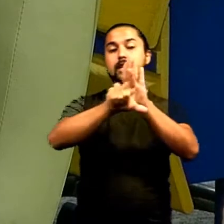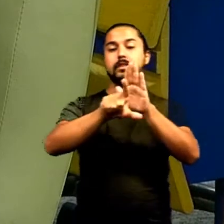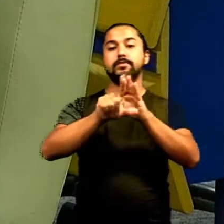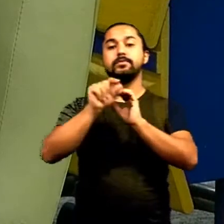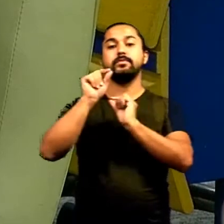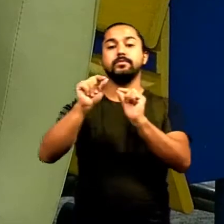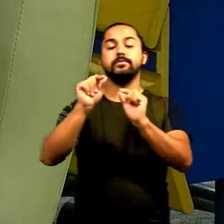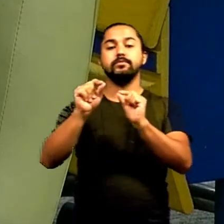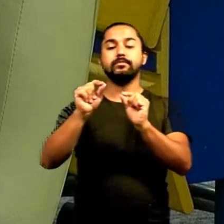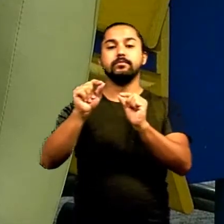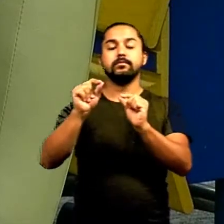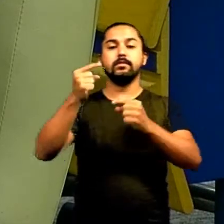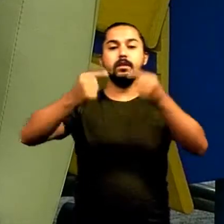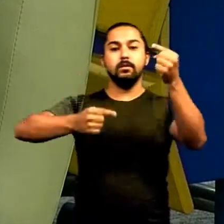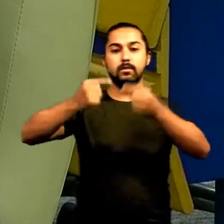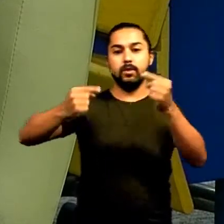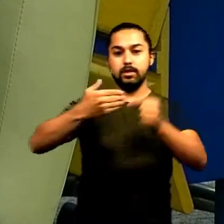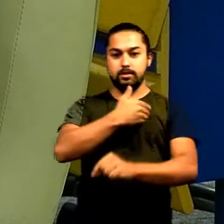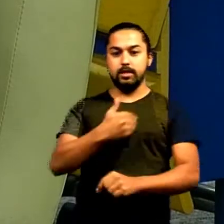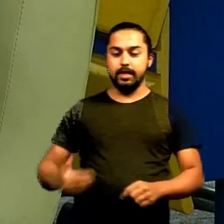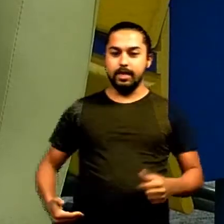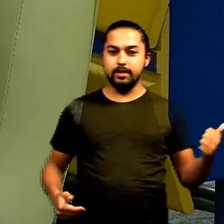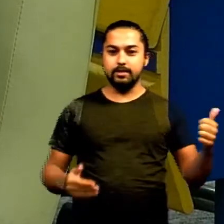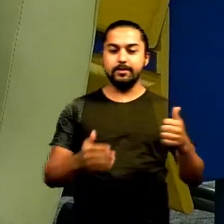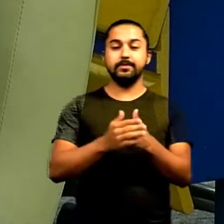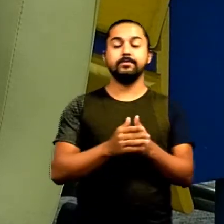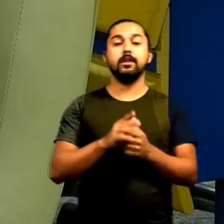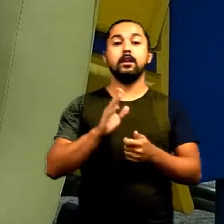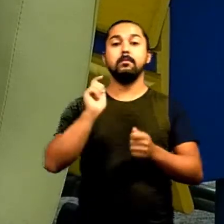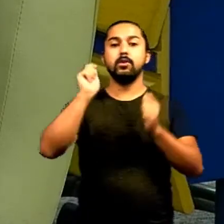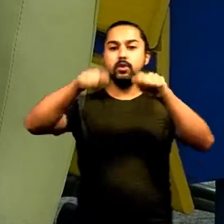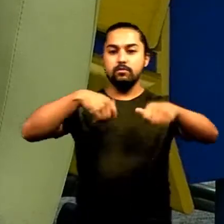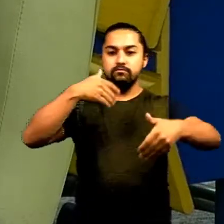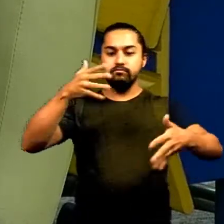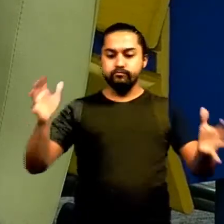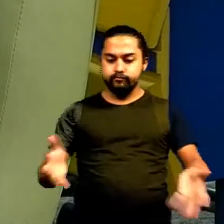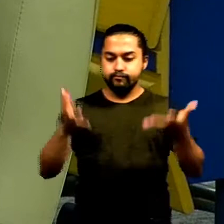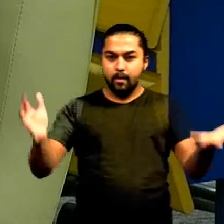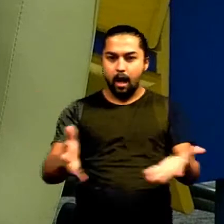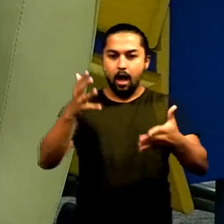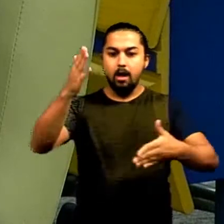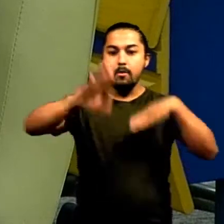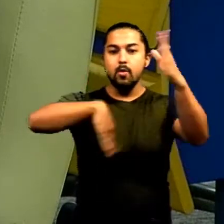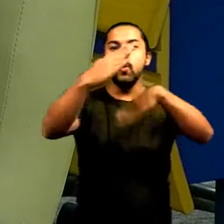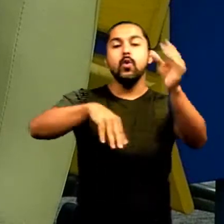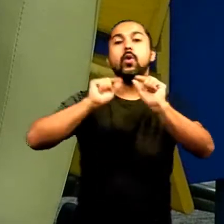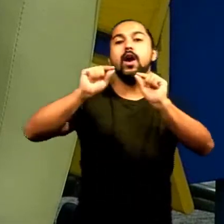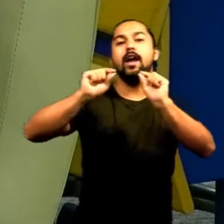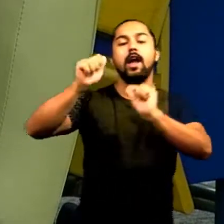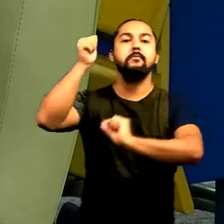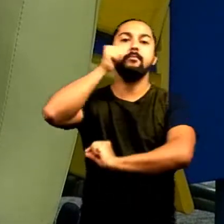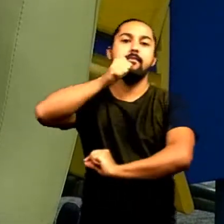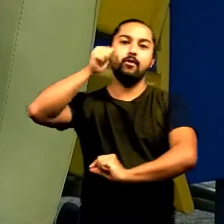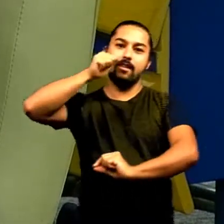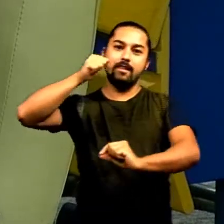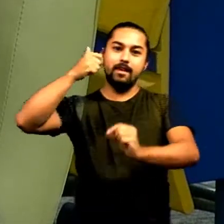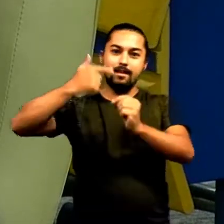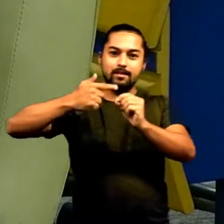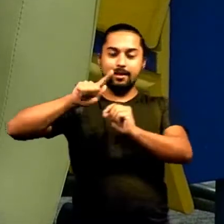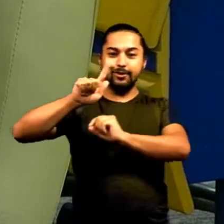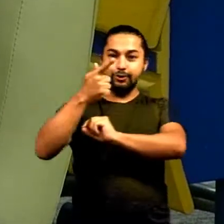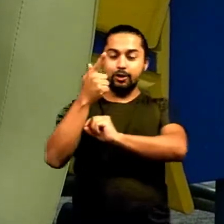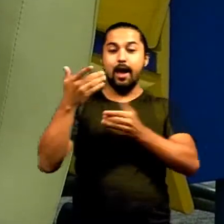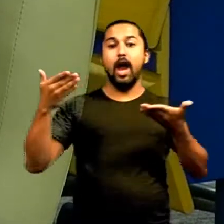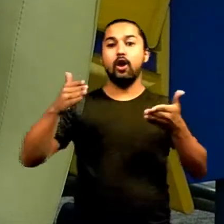trata sobre a política pública de estímulo ao desenvolvimento e empreendedorismo da mulher goianiense. Nós estamos